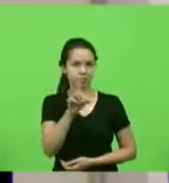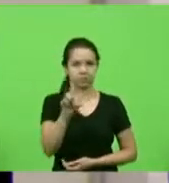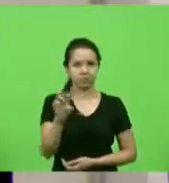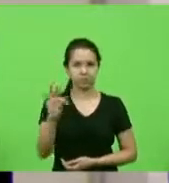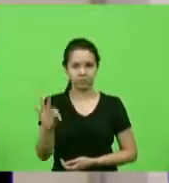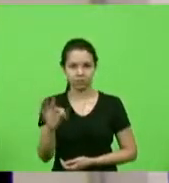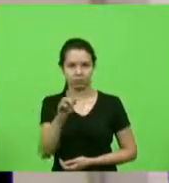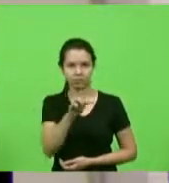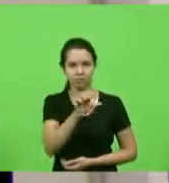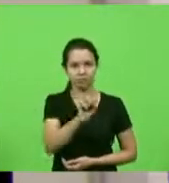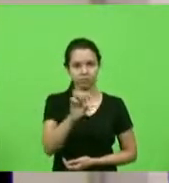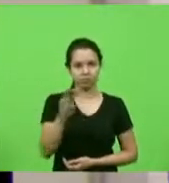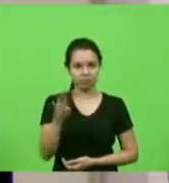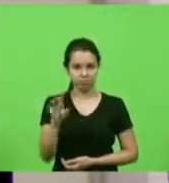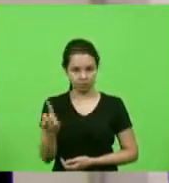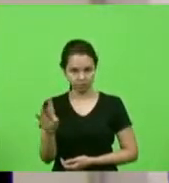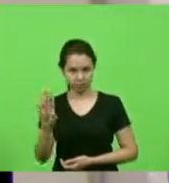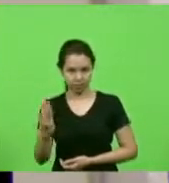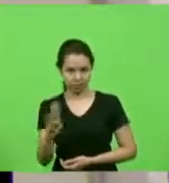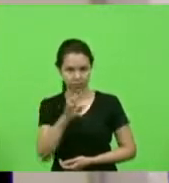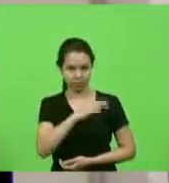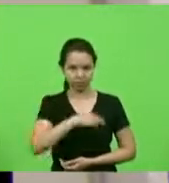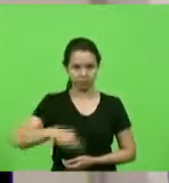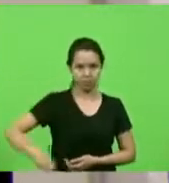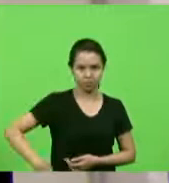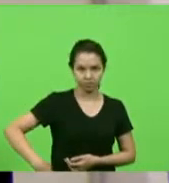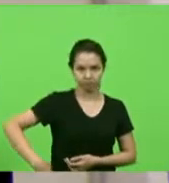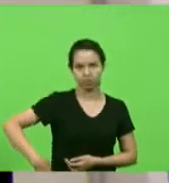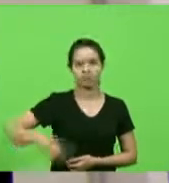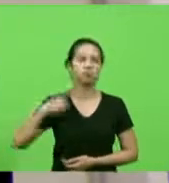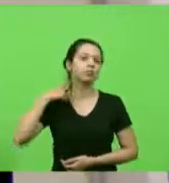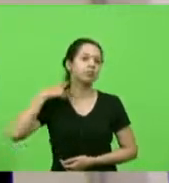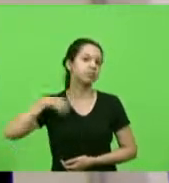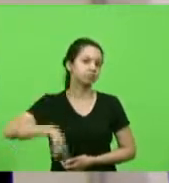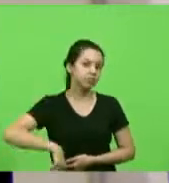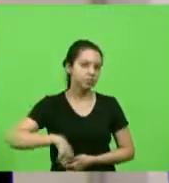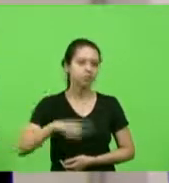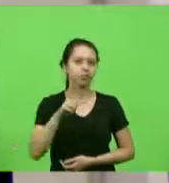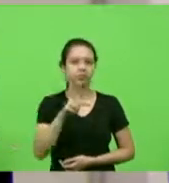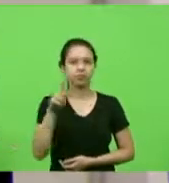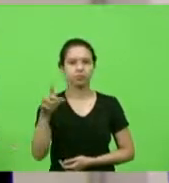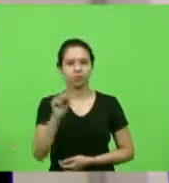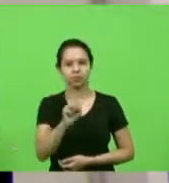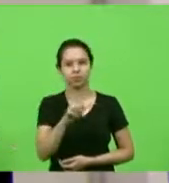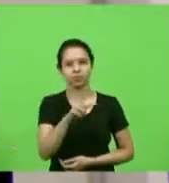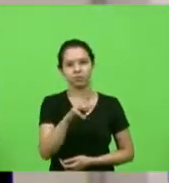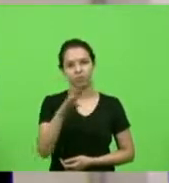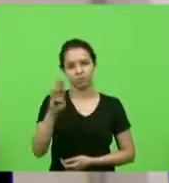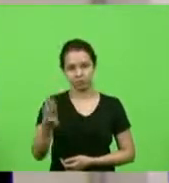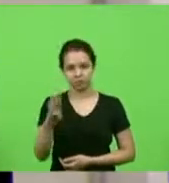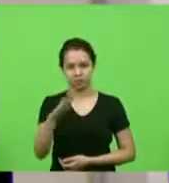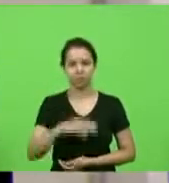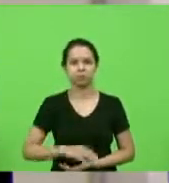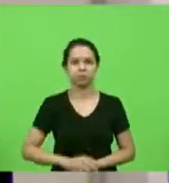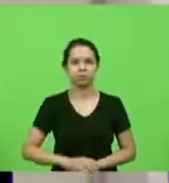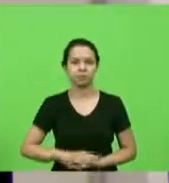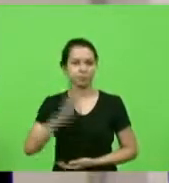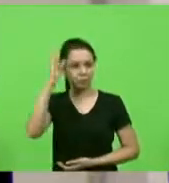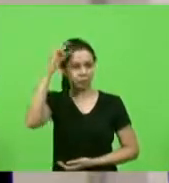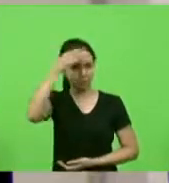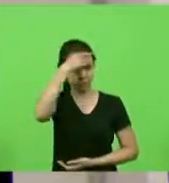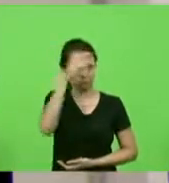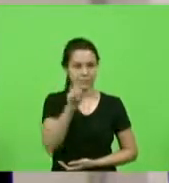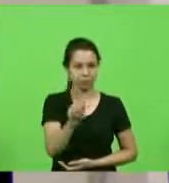PSDB e Republicanos, Silvio Drevec, bloco PP, PSB, Fabiano da Luz, bloco PT